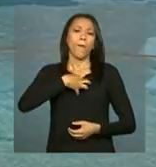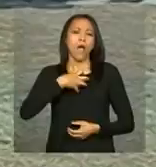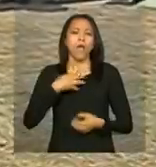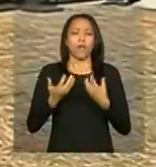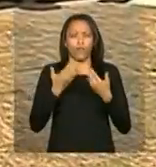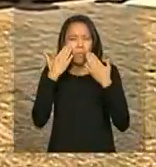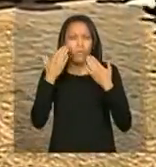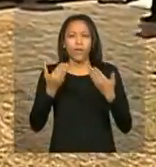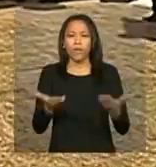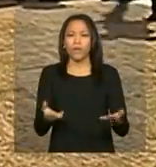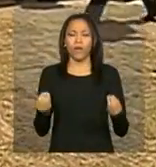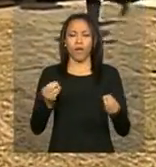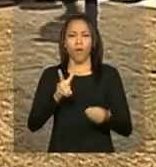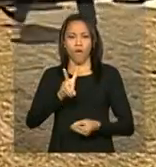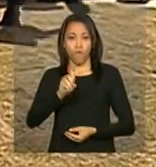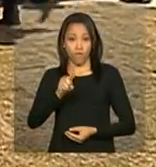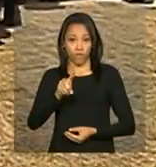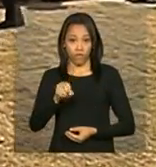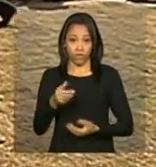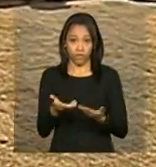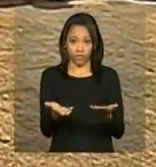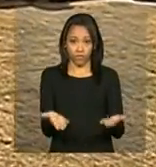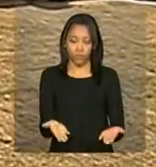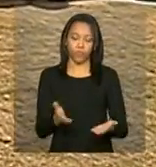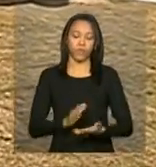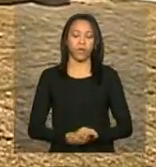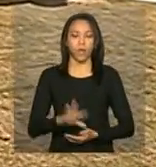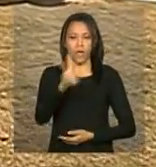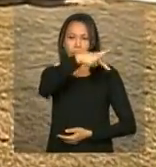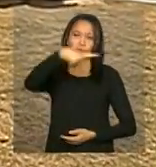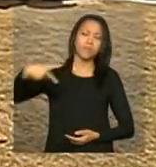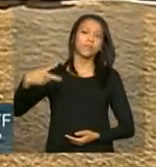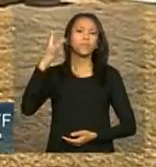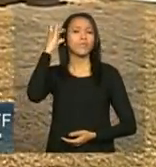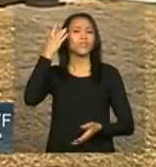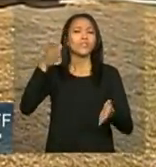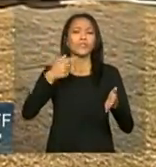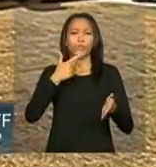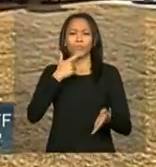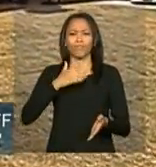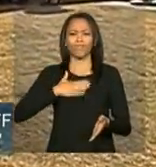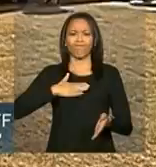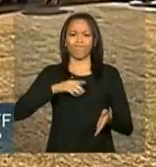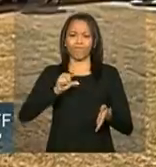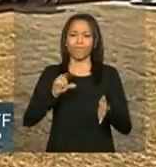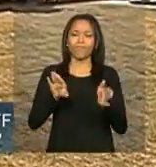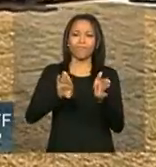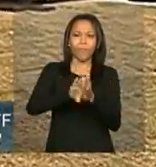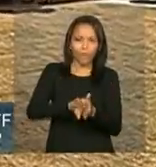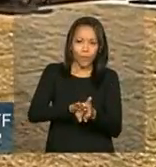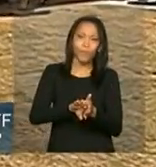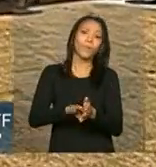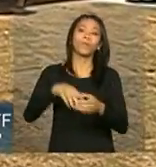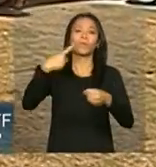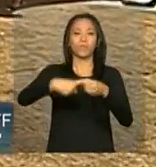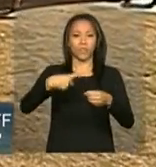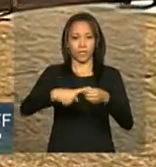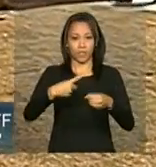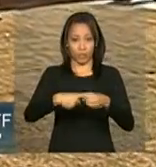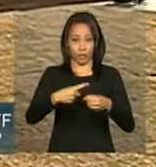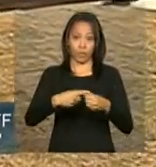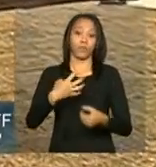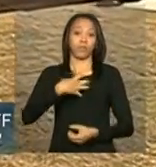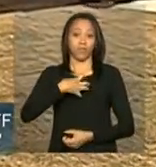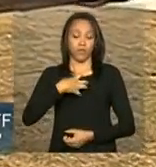imagens ao vivo. A presidenta Dilma Rousseff chegou há pouco a vitória da conquista para